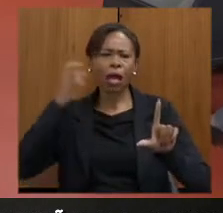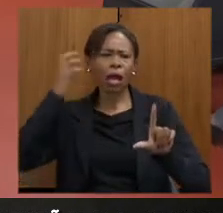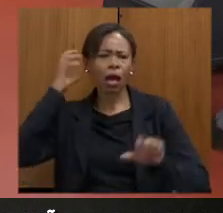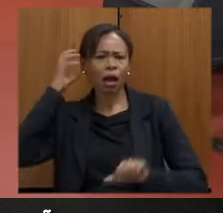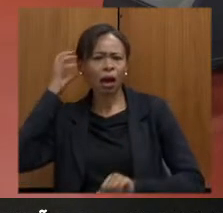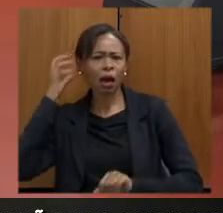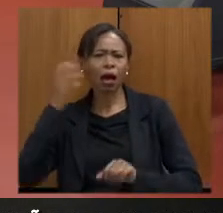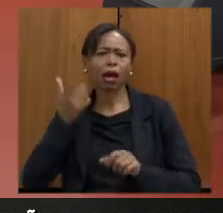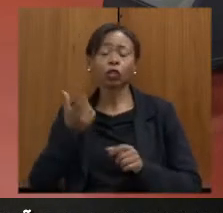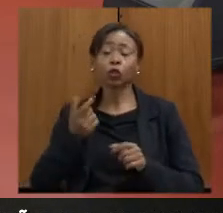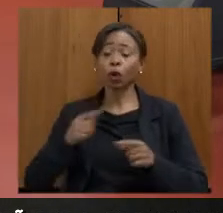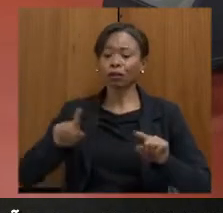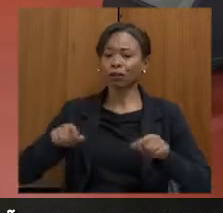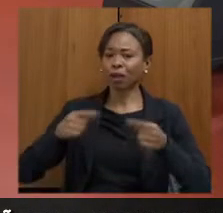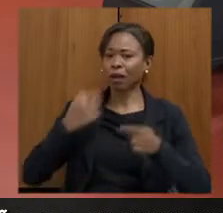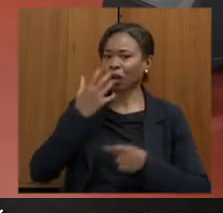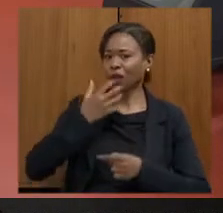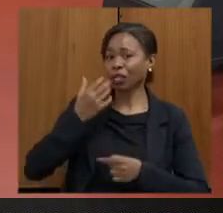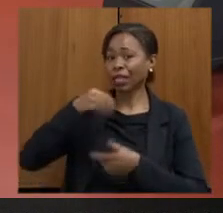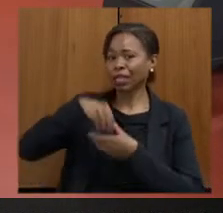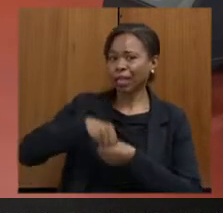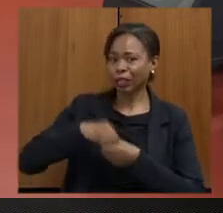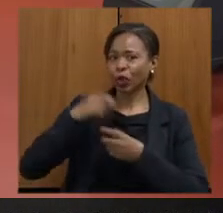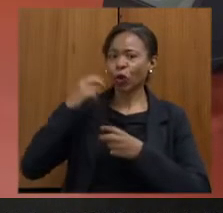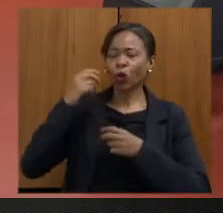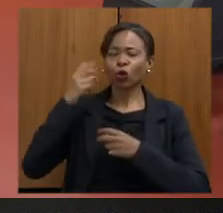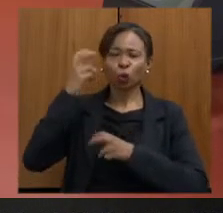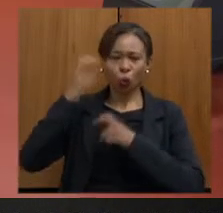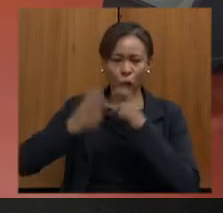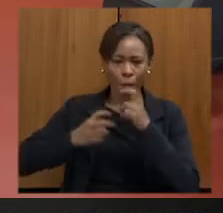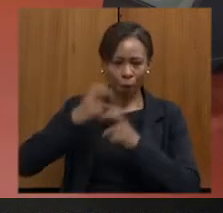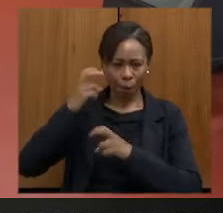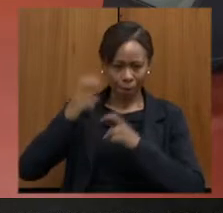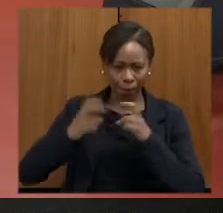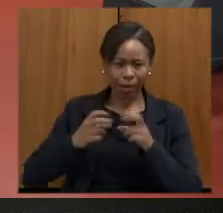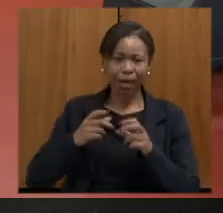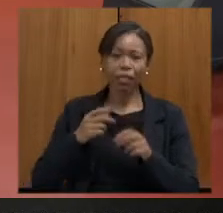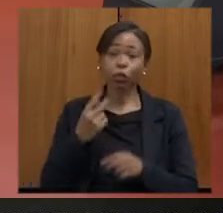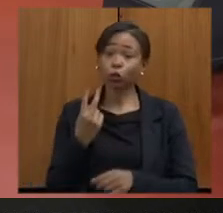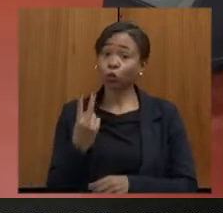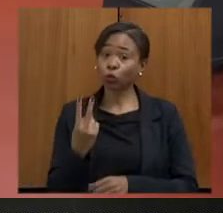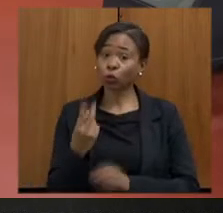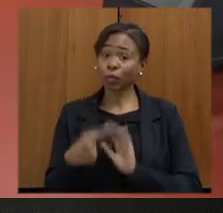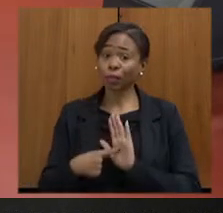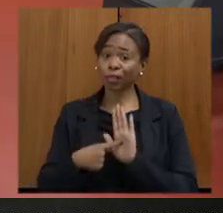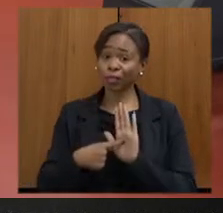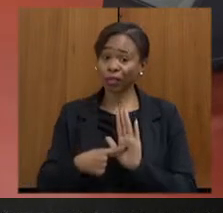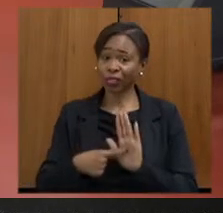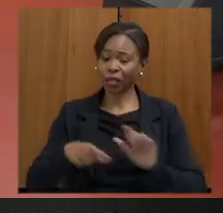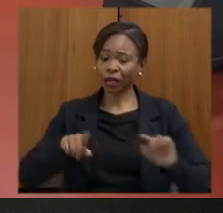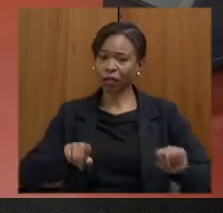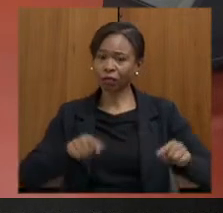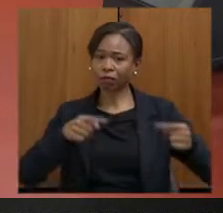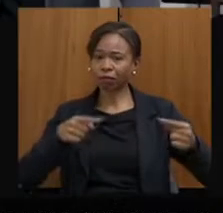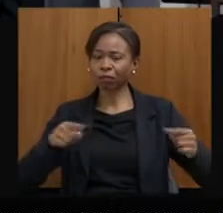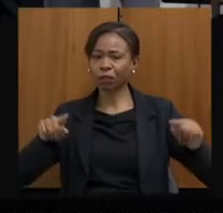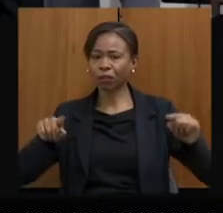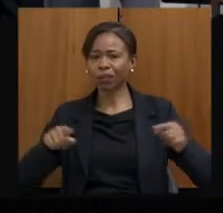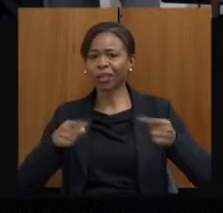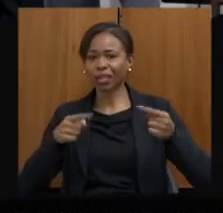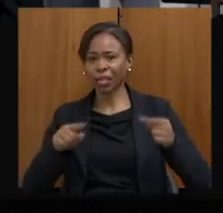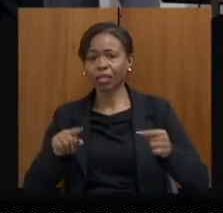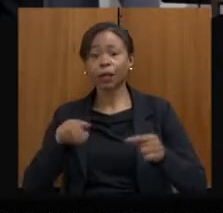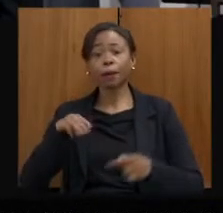Concertos no Parque, que foi muito bonita, com duas apresentações da Orquestra Sinfônica do Palácio das Artes, em maio e